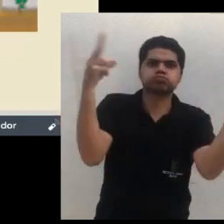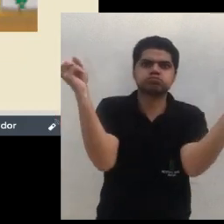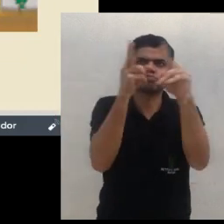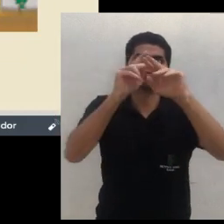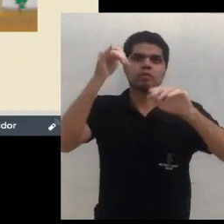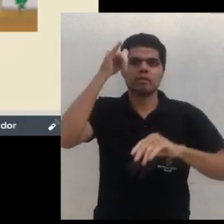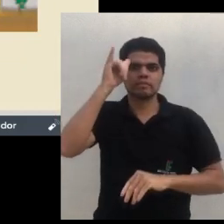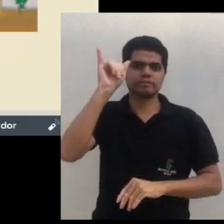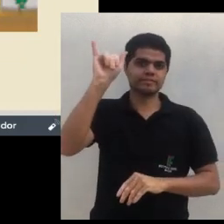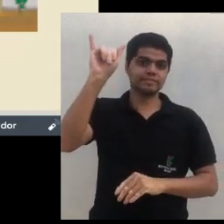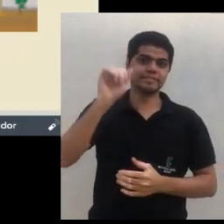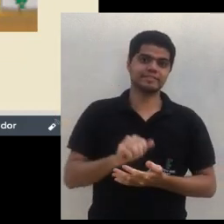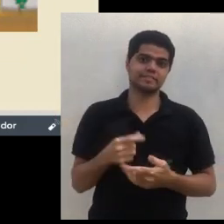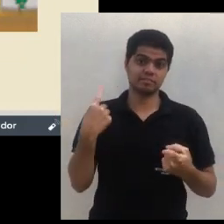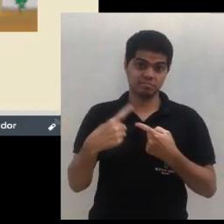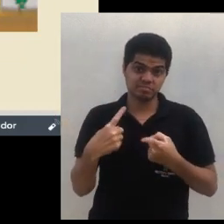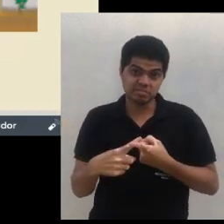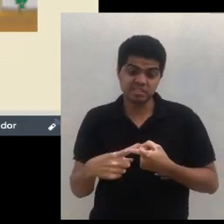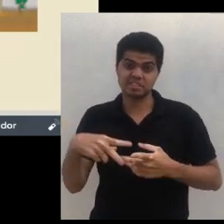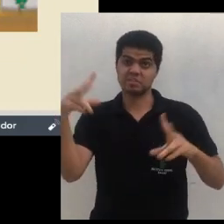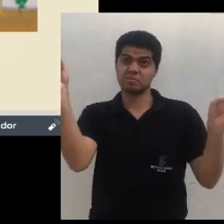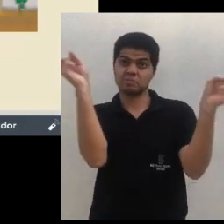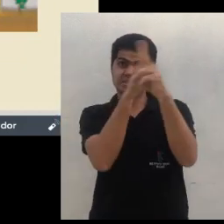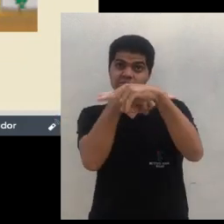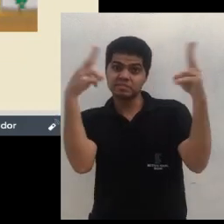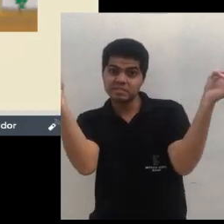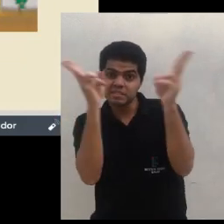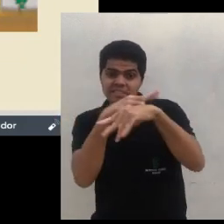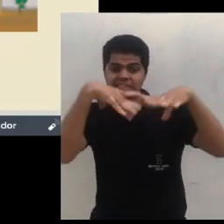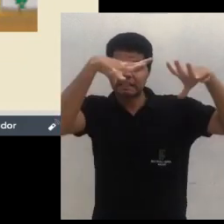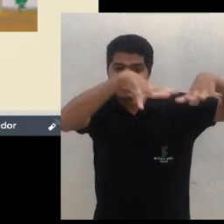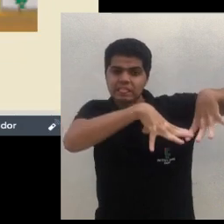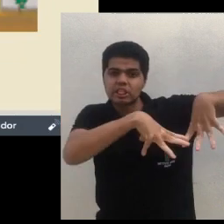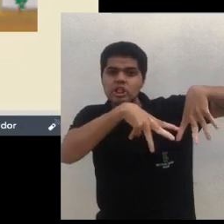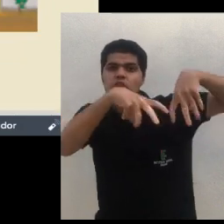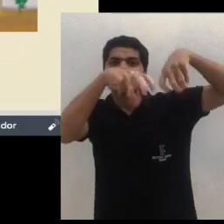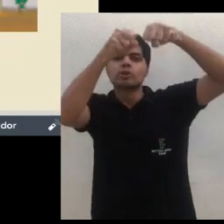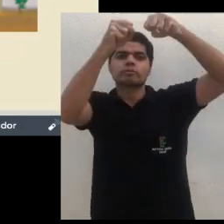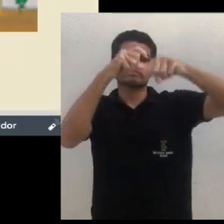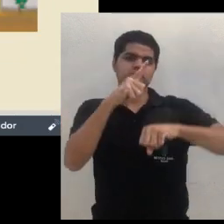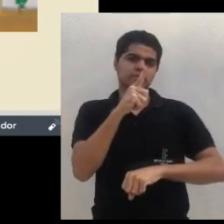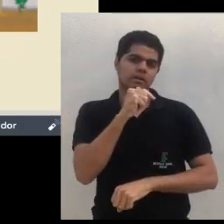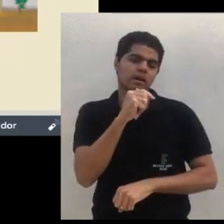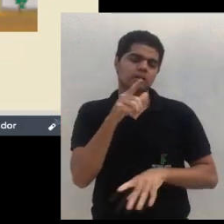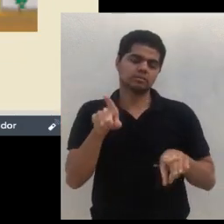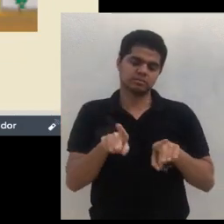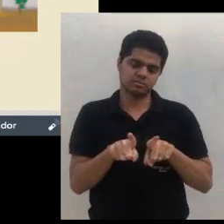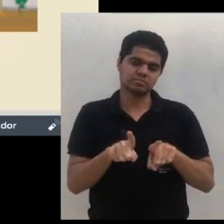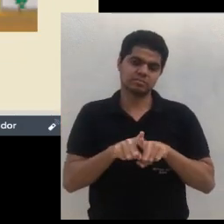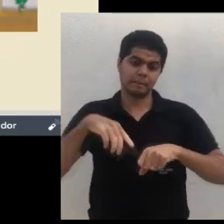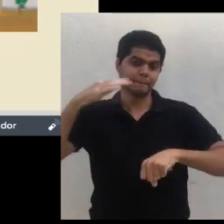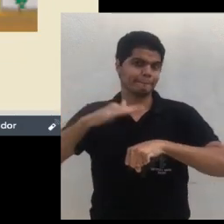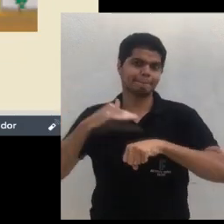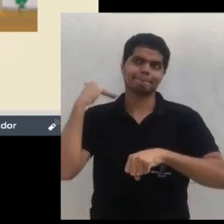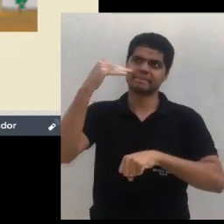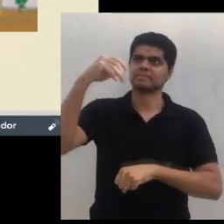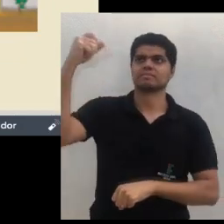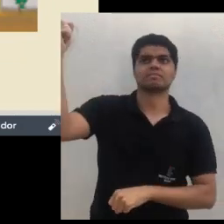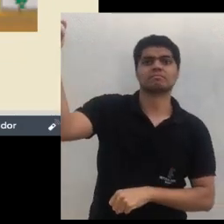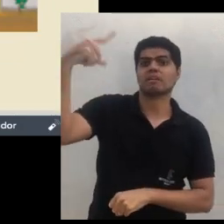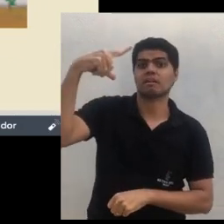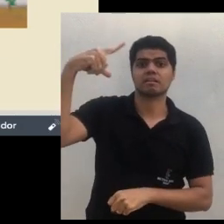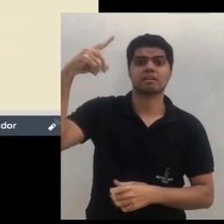que simplesmente o solo Então ele tira muito mais água do solo Então